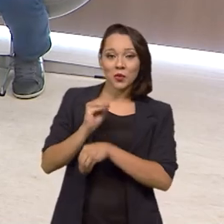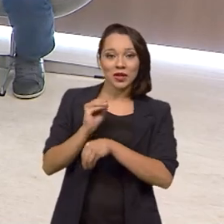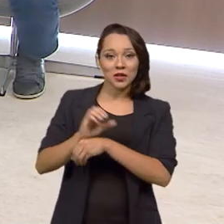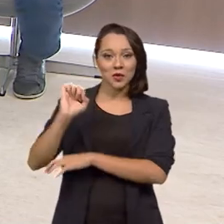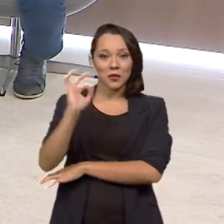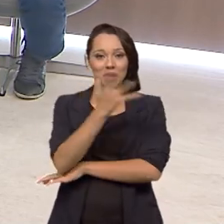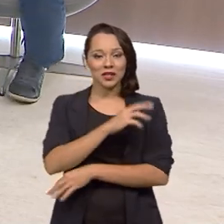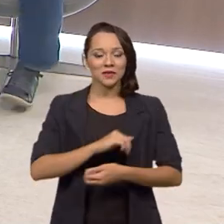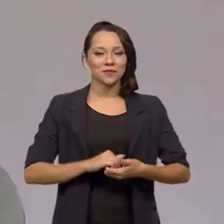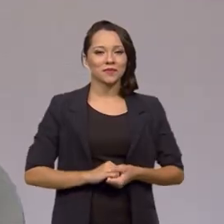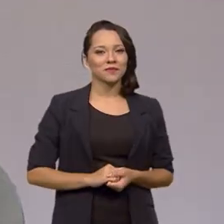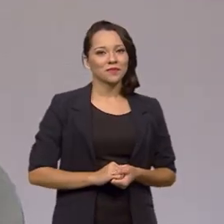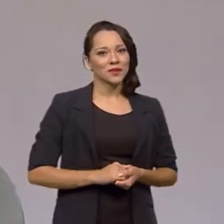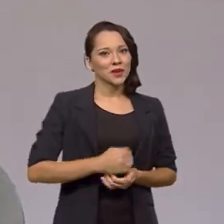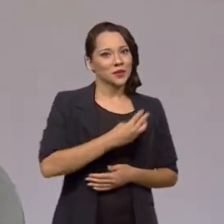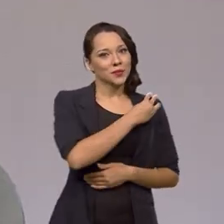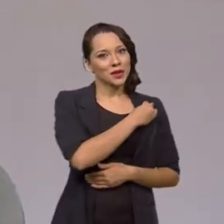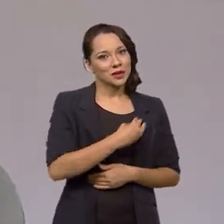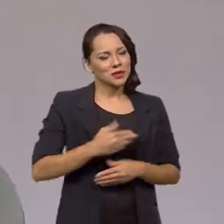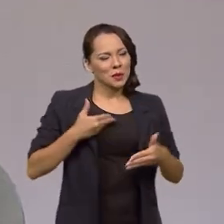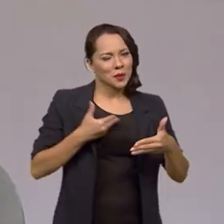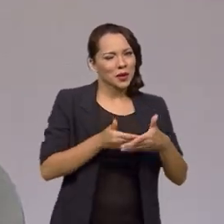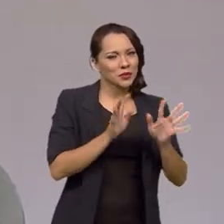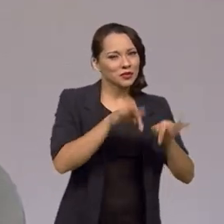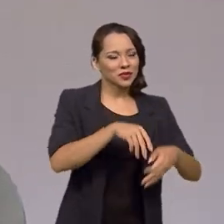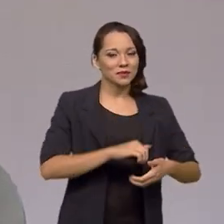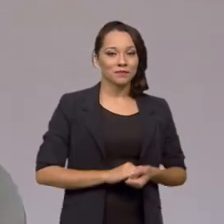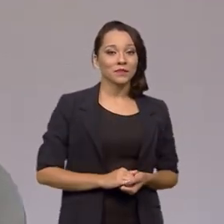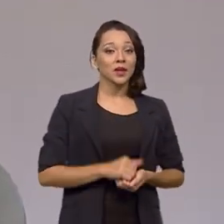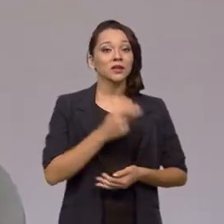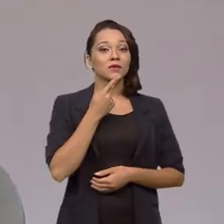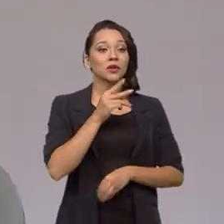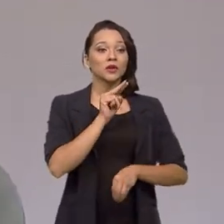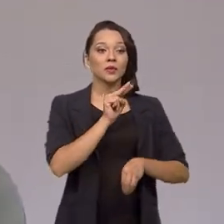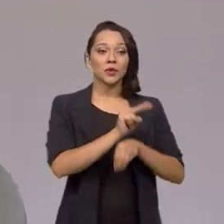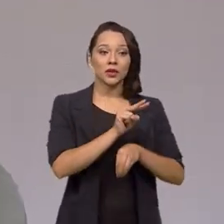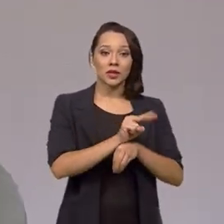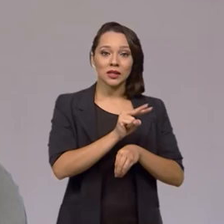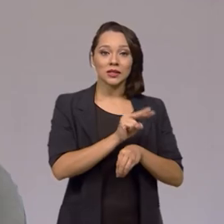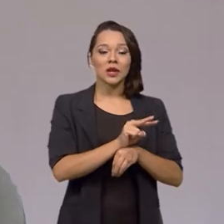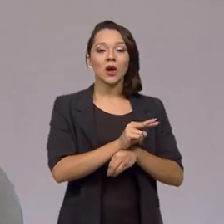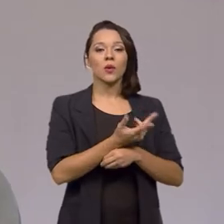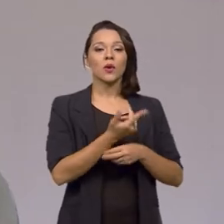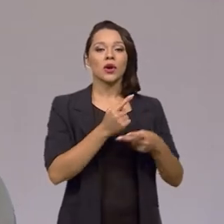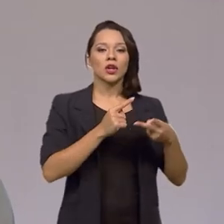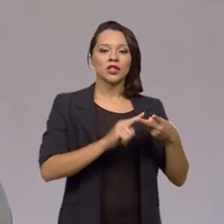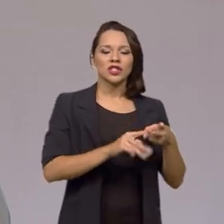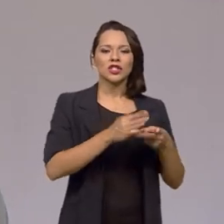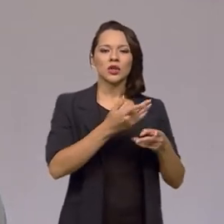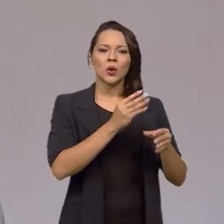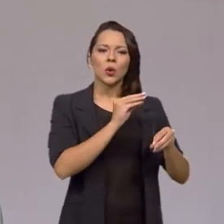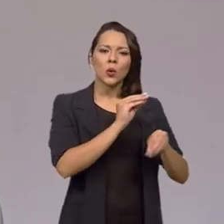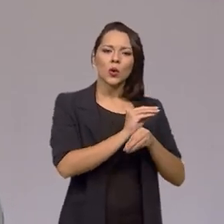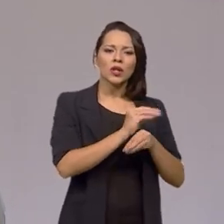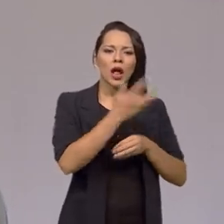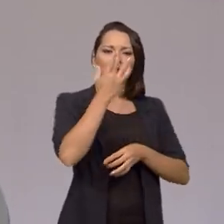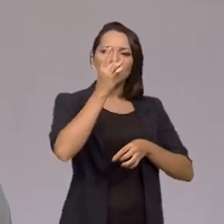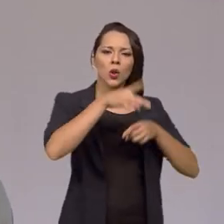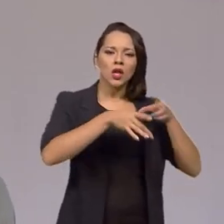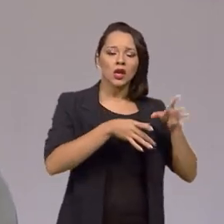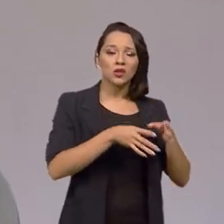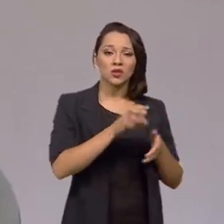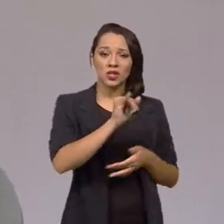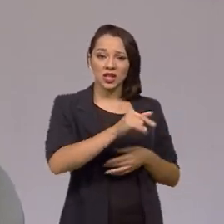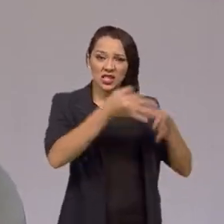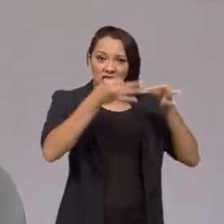Bacana. Ministro, já estamos seguindo aí para o final. A gente falou de preservação, de lidar com lixo, lidar com resíduos. Quem não toma